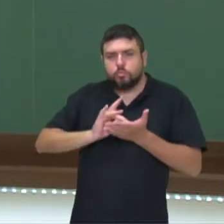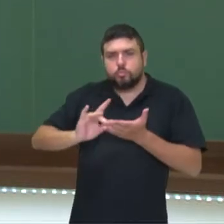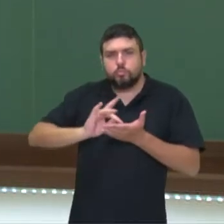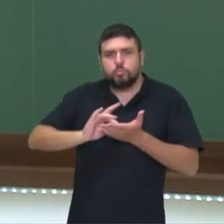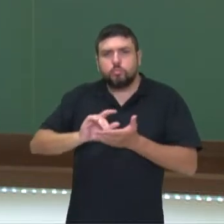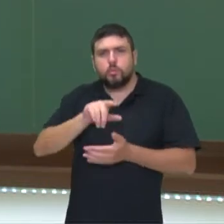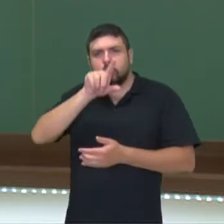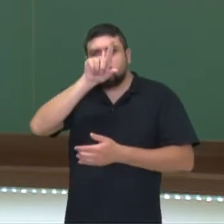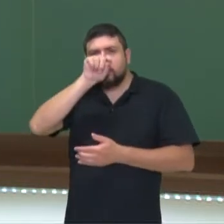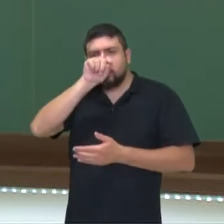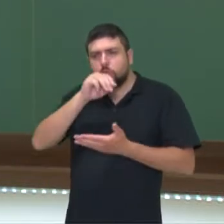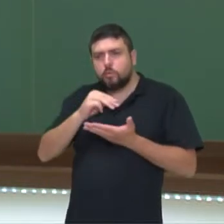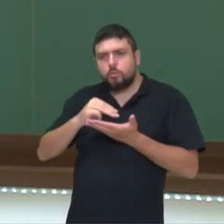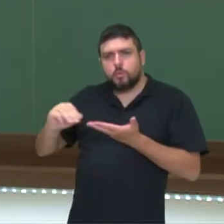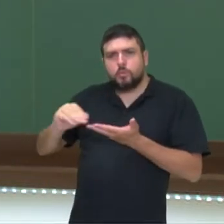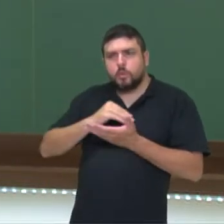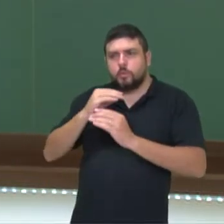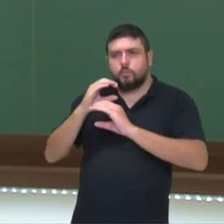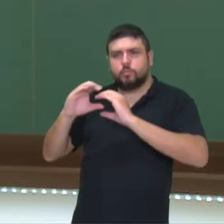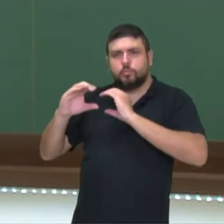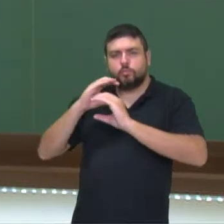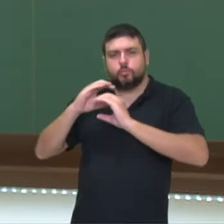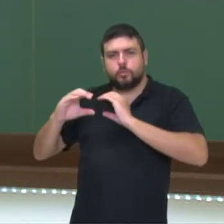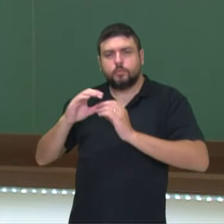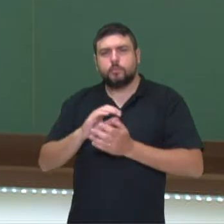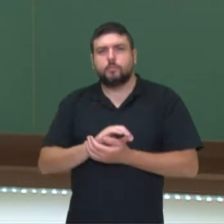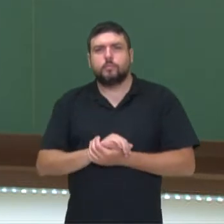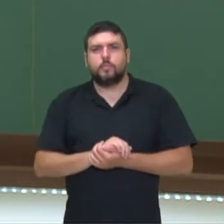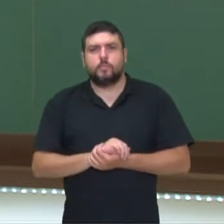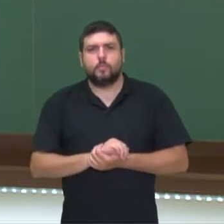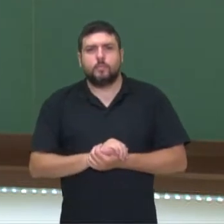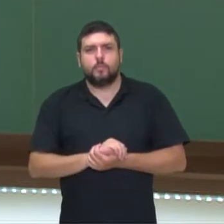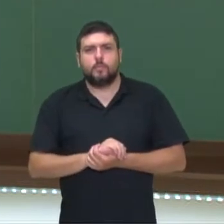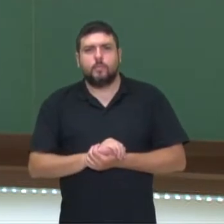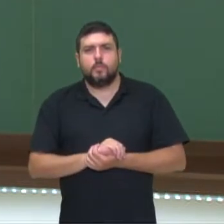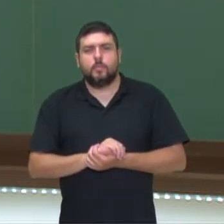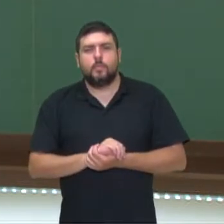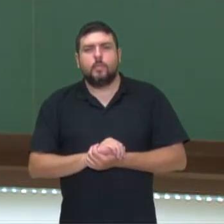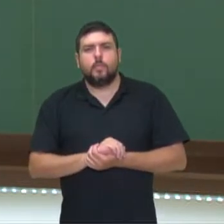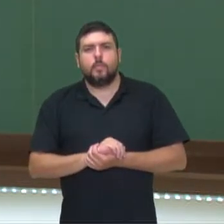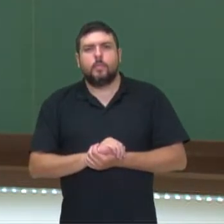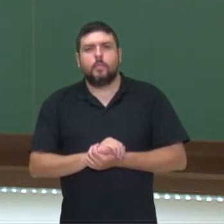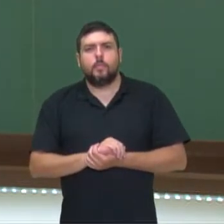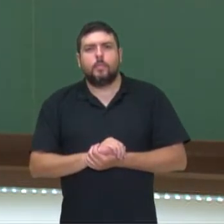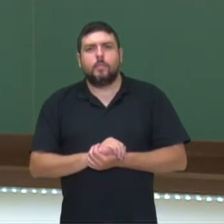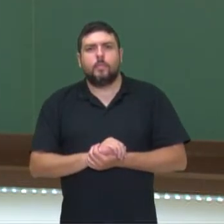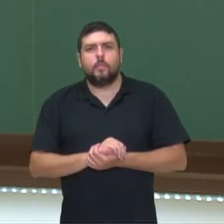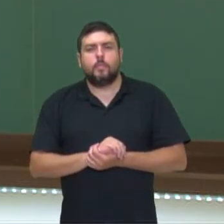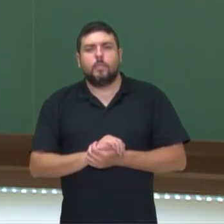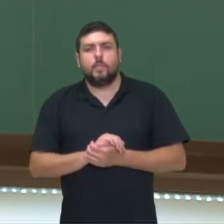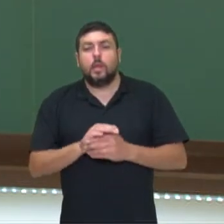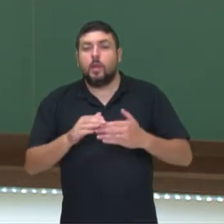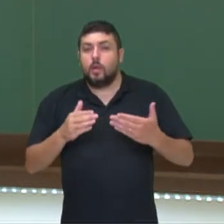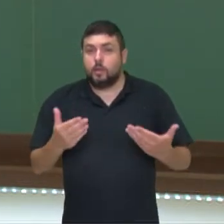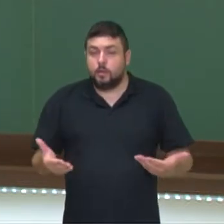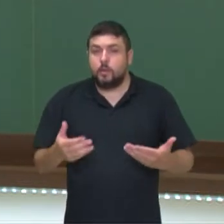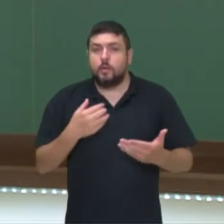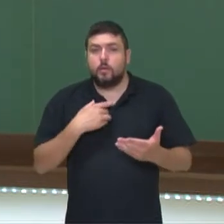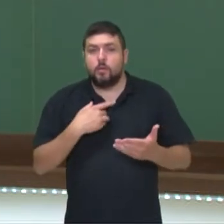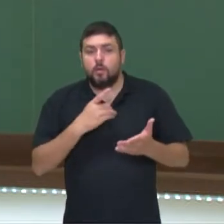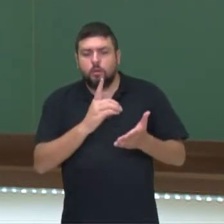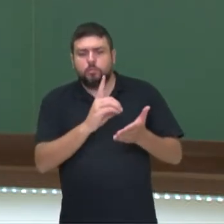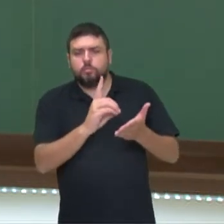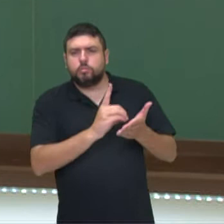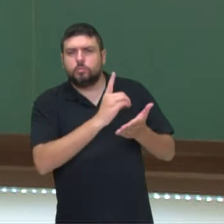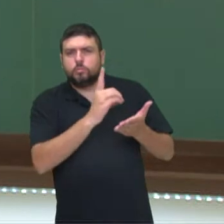compreendido a hora? Se está em nuestro cotidiano. O aconteceu? Como ela, como essas palavras estão em nosso